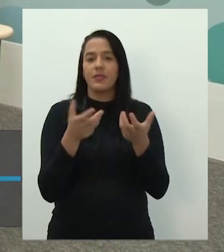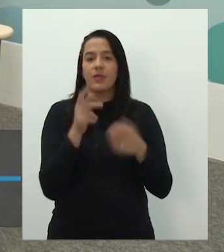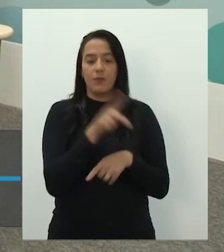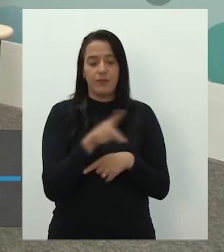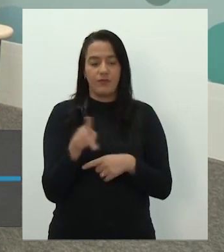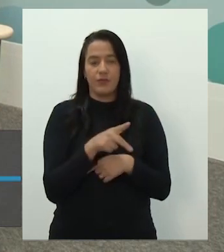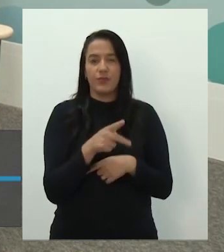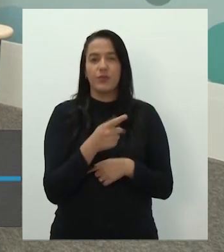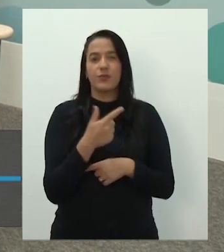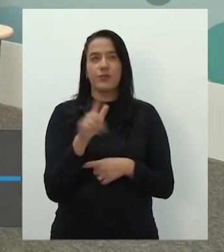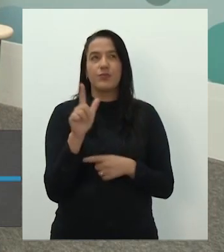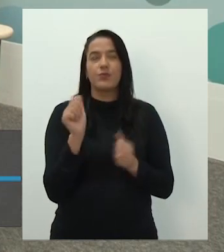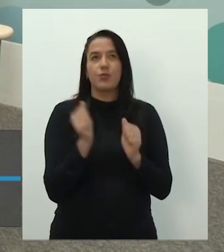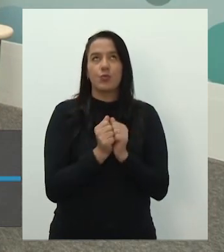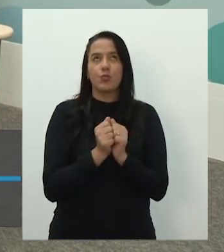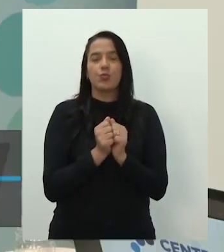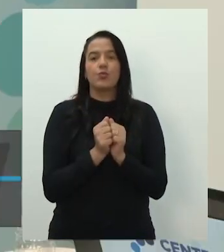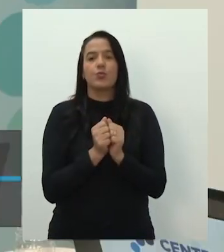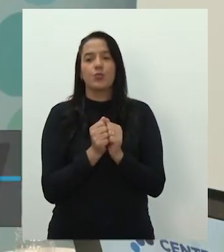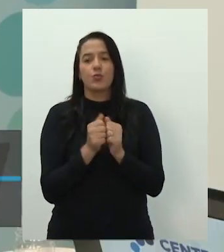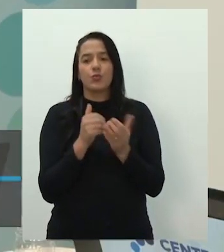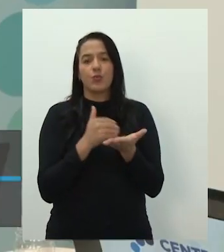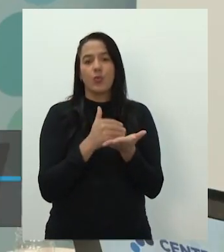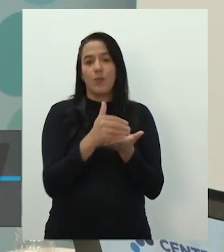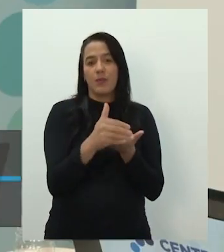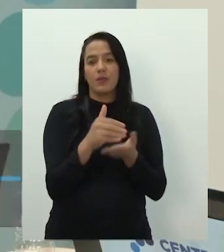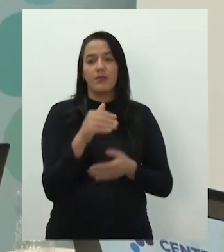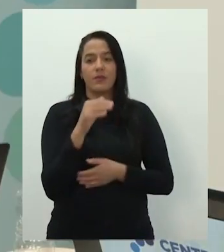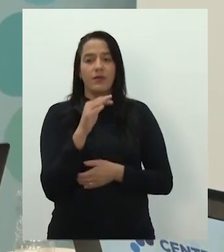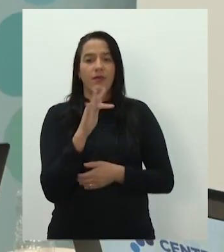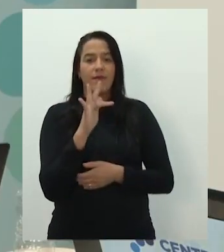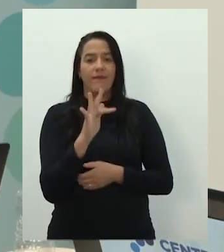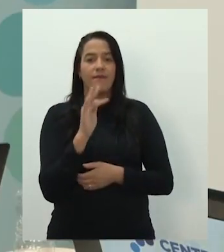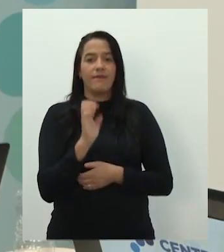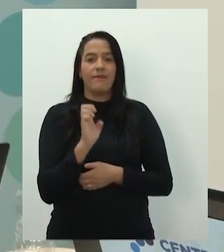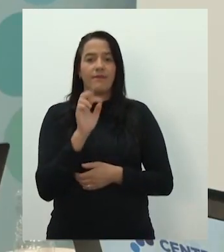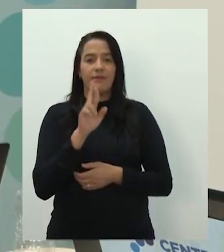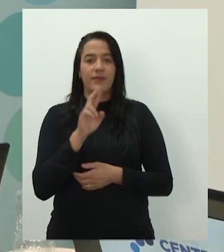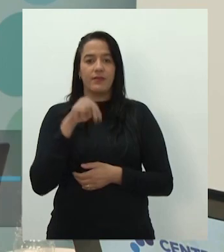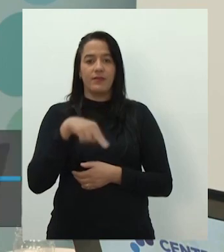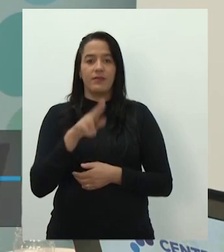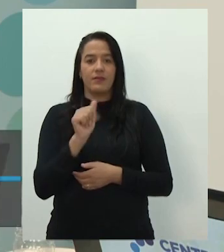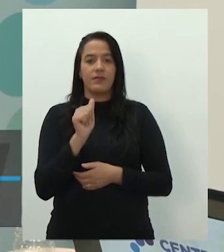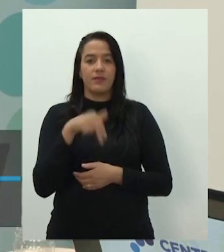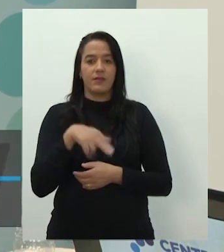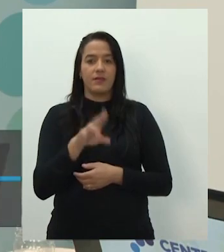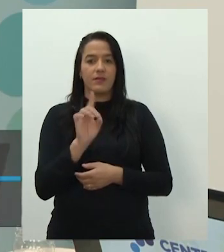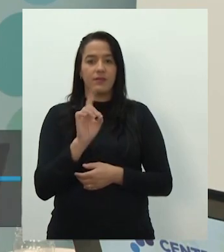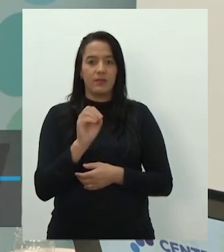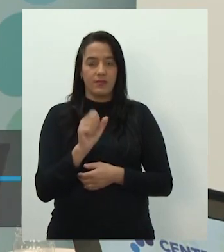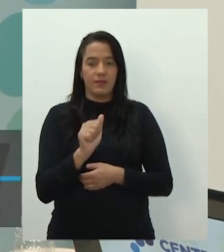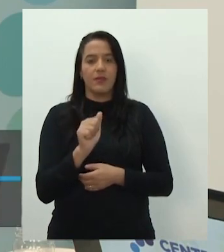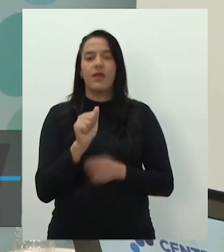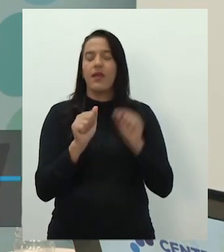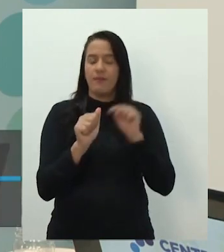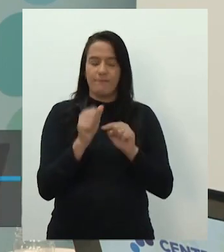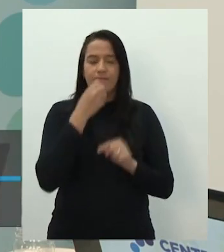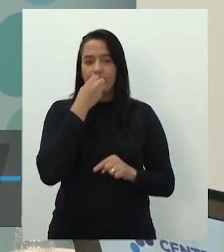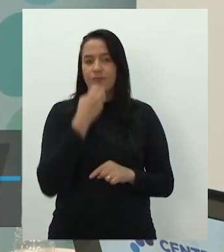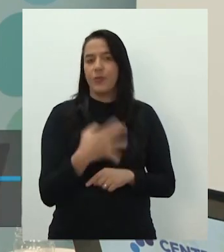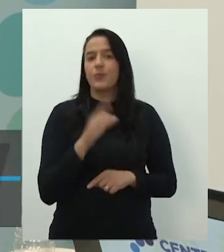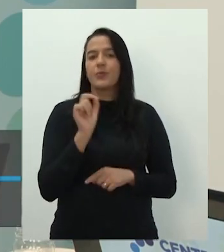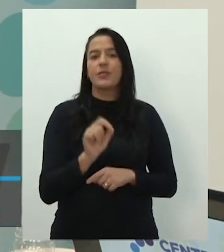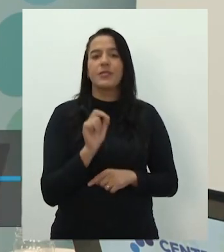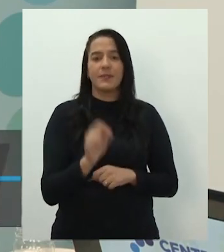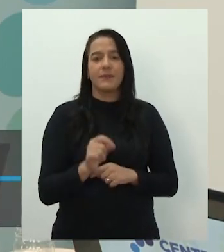aula conosco no começo do centro de mídia, chamada Fernanda Carrapato. Abraço, professora. Ela tem uma metáfora tão boa, Fernanda, que ela falou assim.